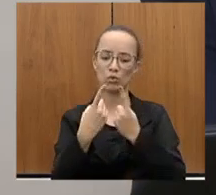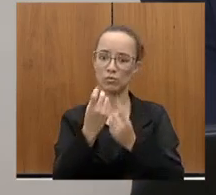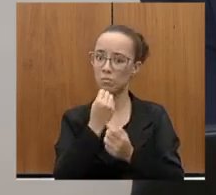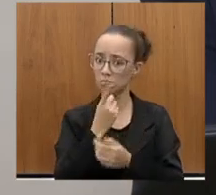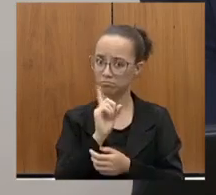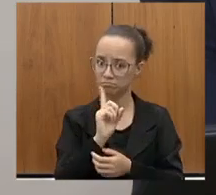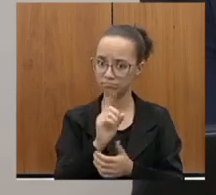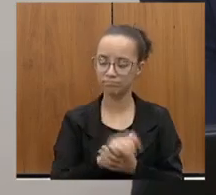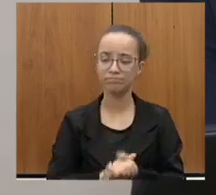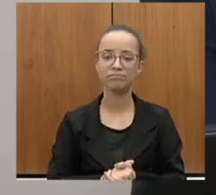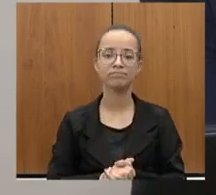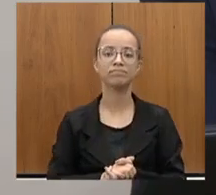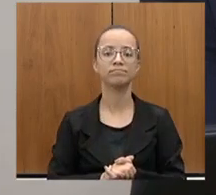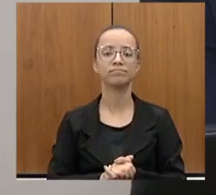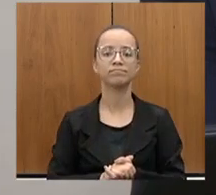está boa,